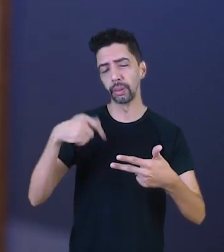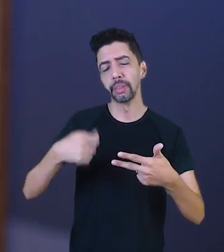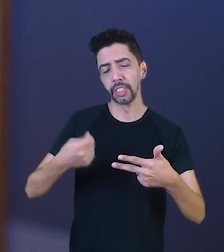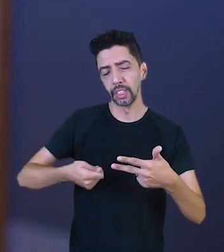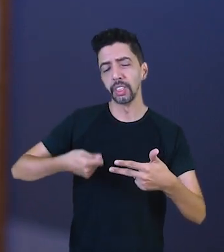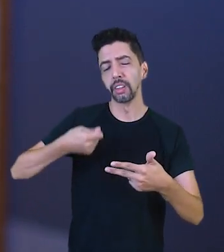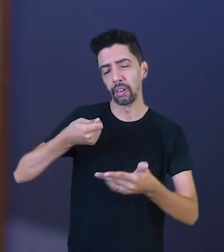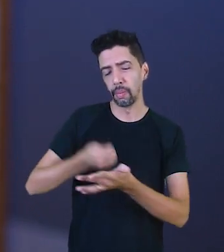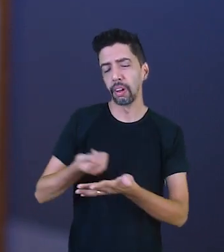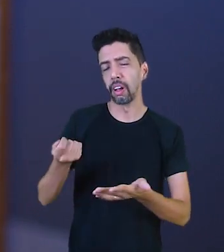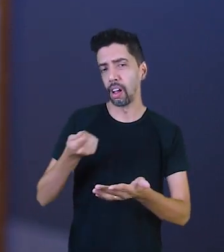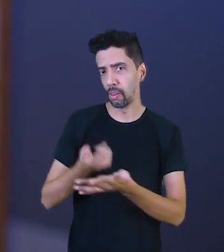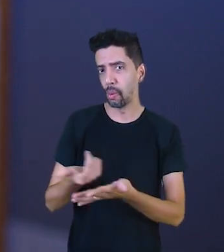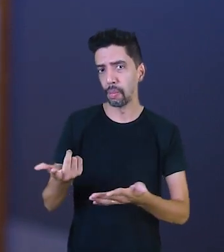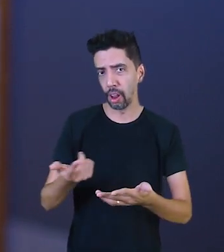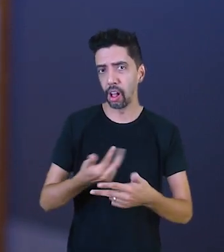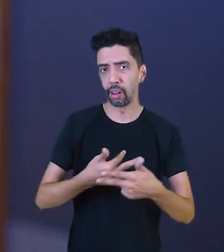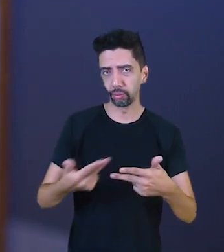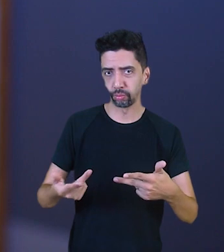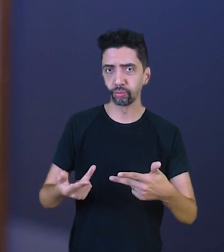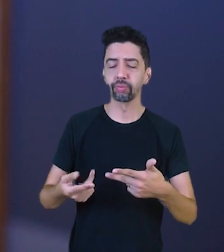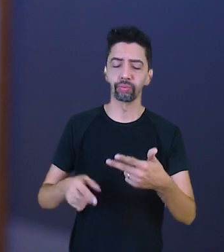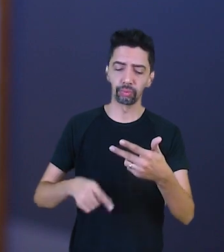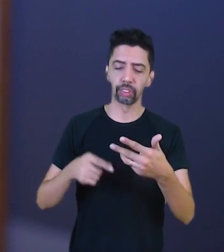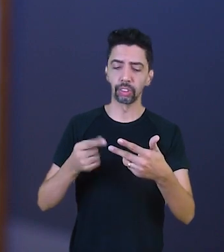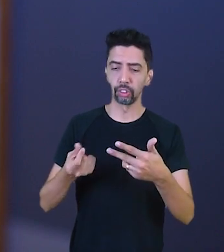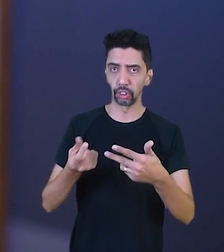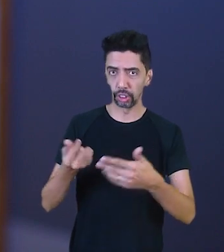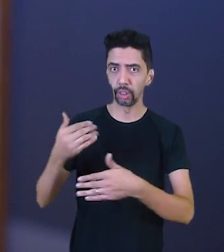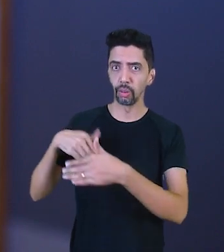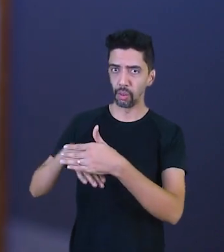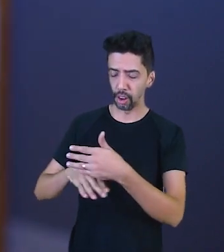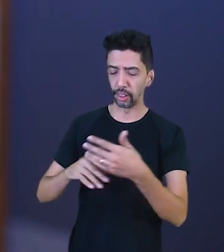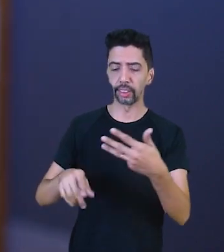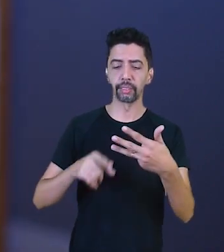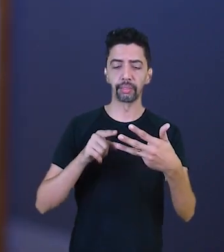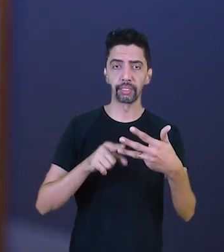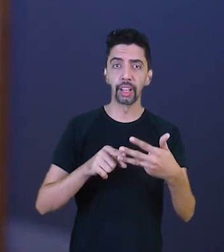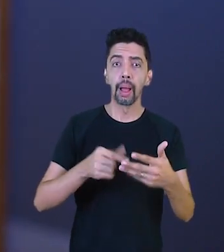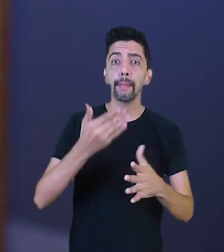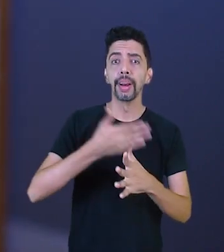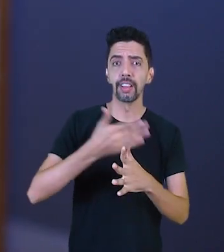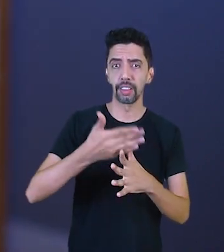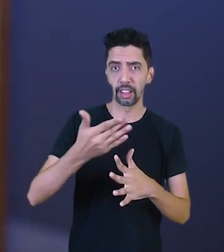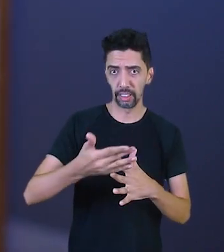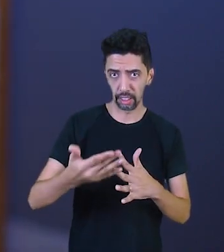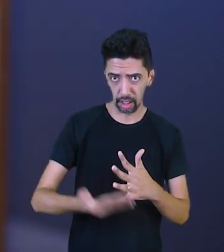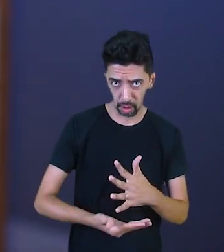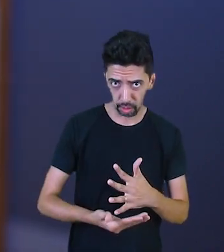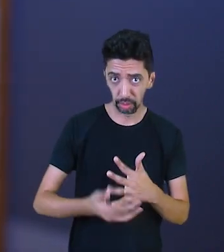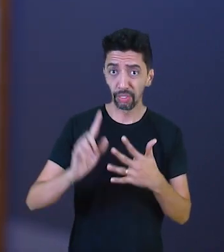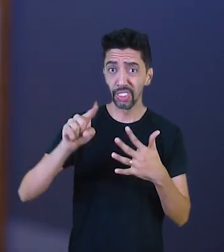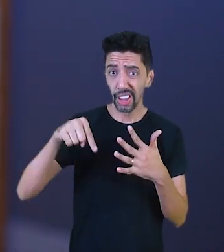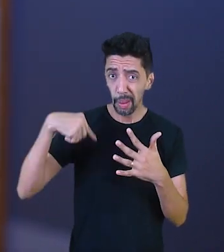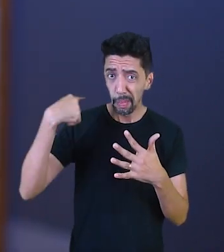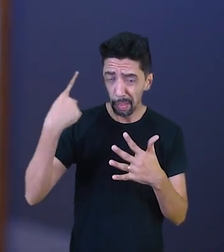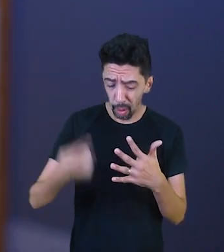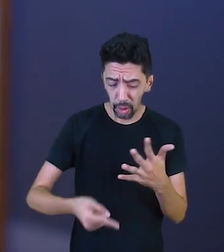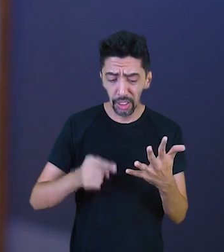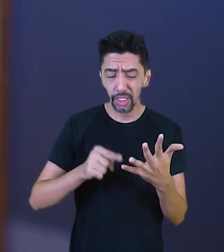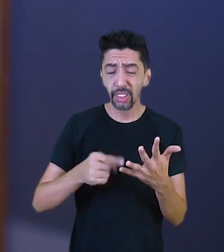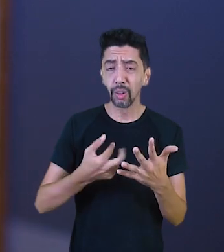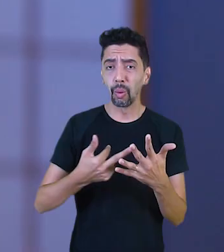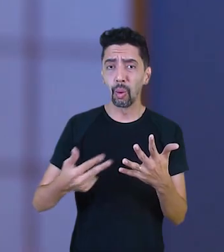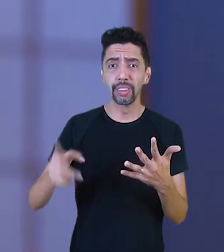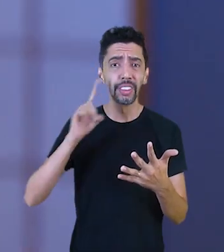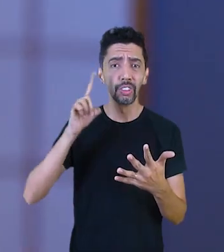tenho as minhas prestações. Olha só, eu tenho as prestações como prioridade, só depois eu entro com gastos do